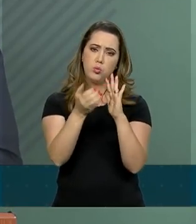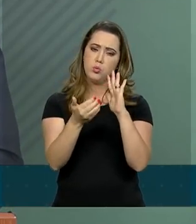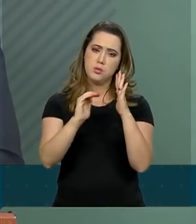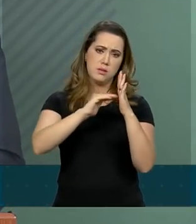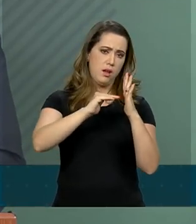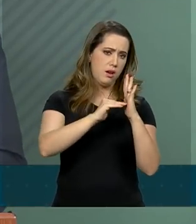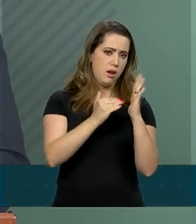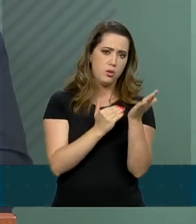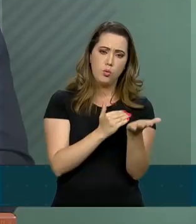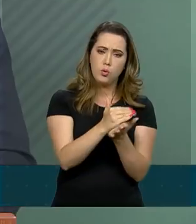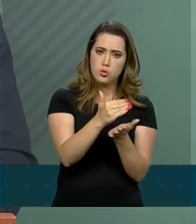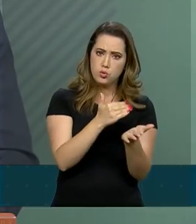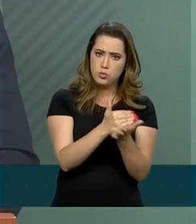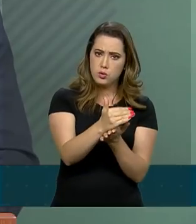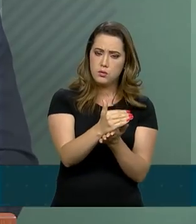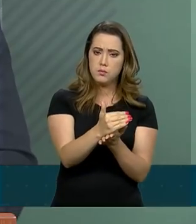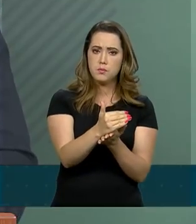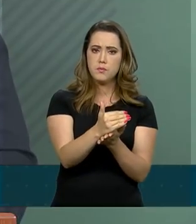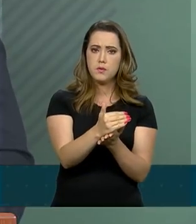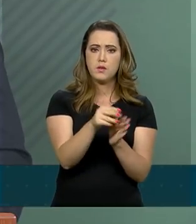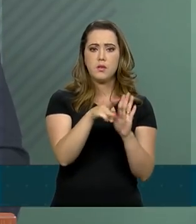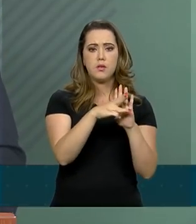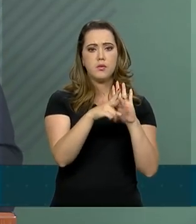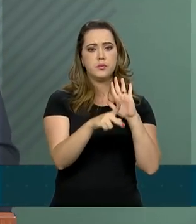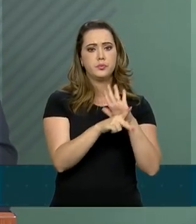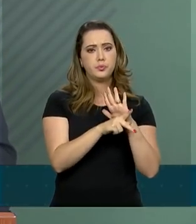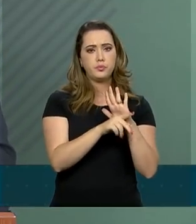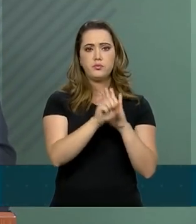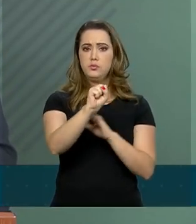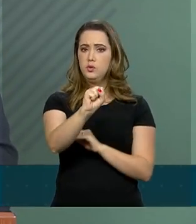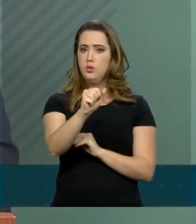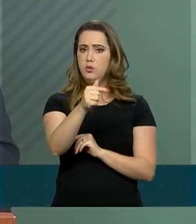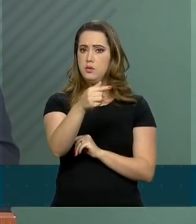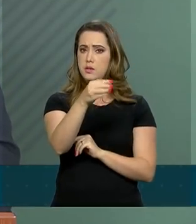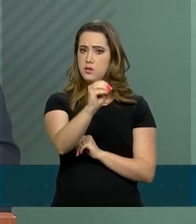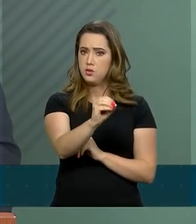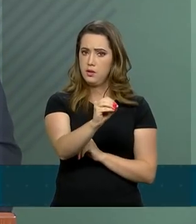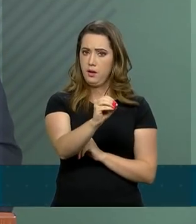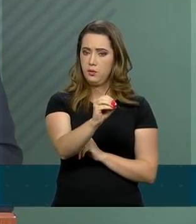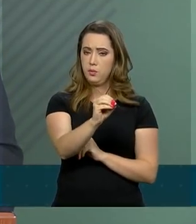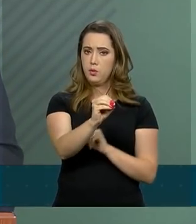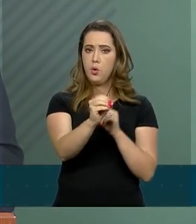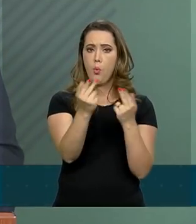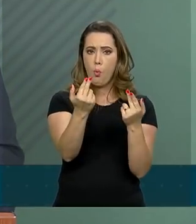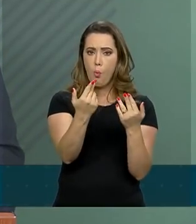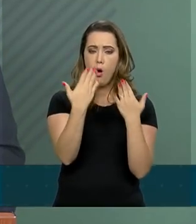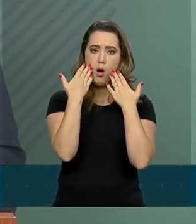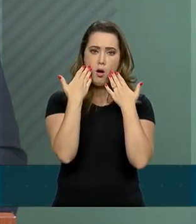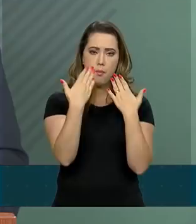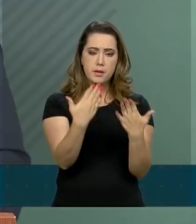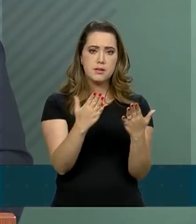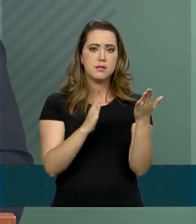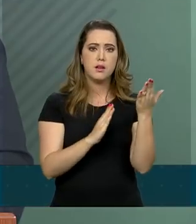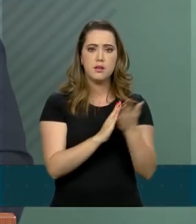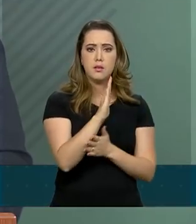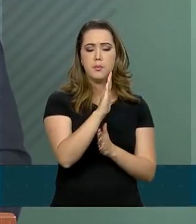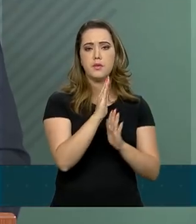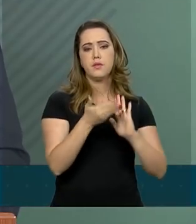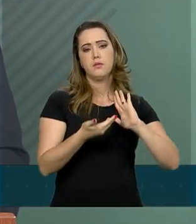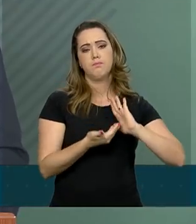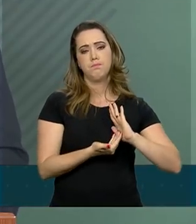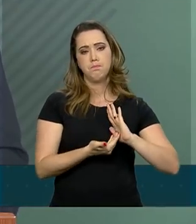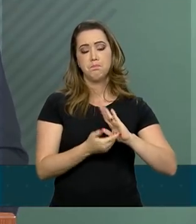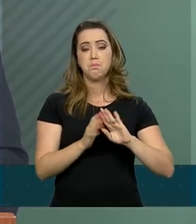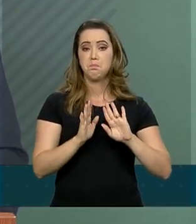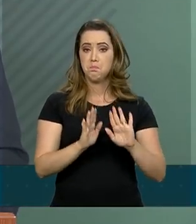Federal mantenha a medida provisória 870 da forma como foi aprovada na Câmara de Deputados.